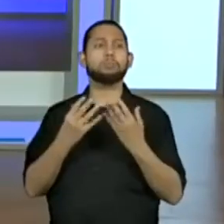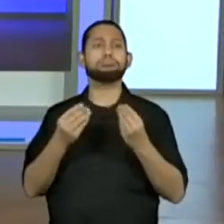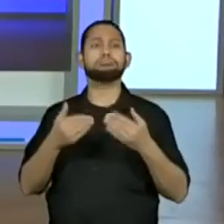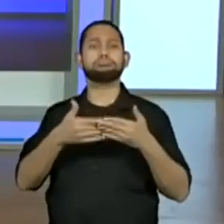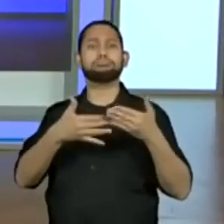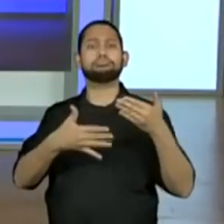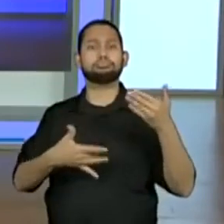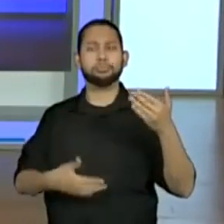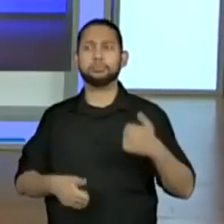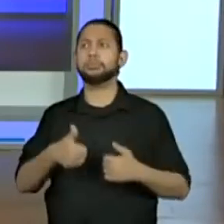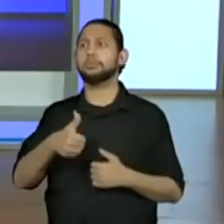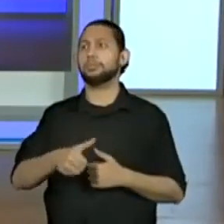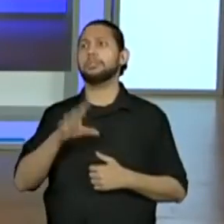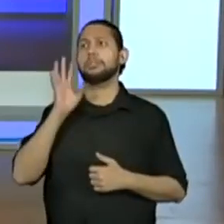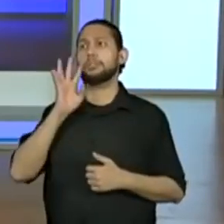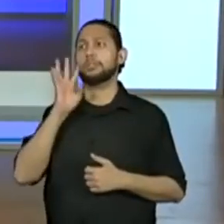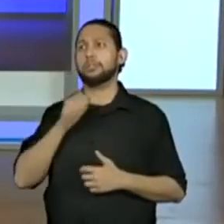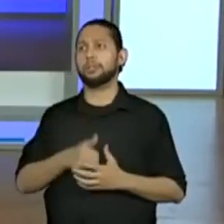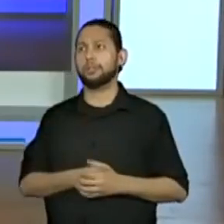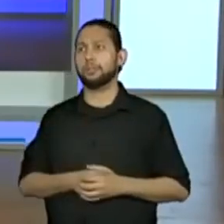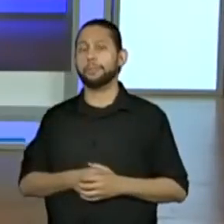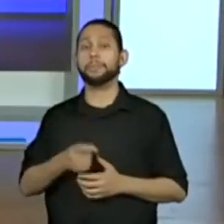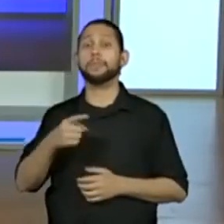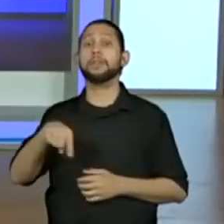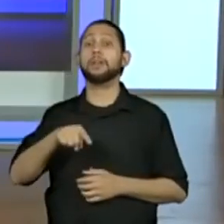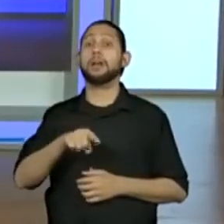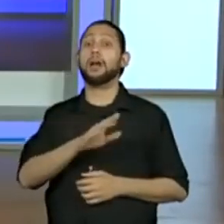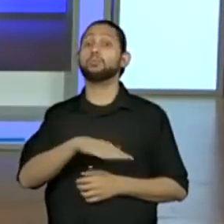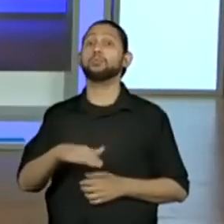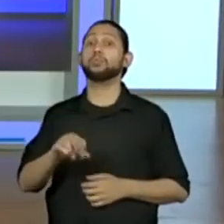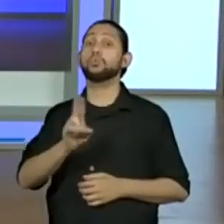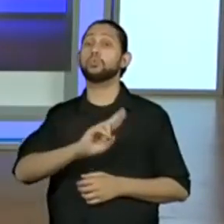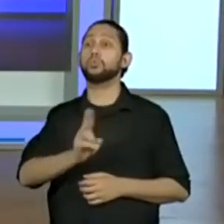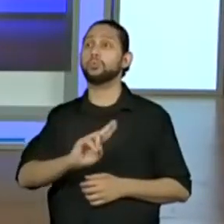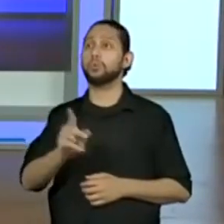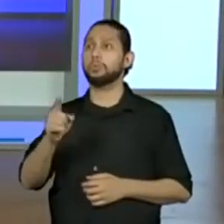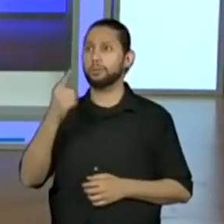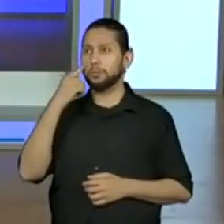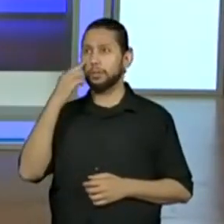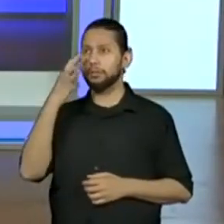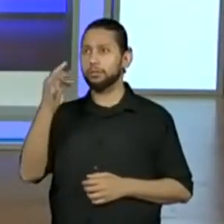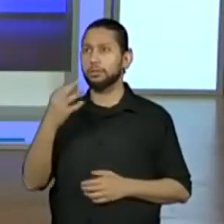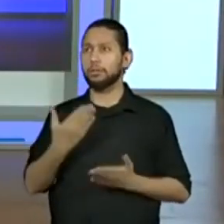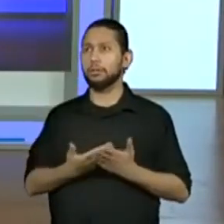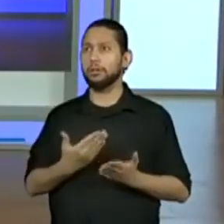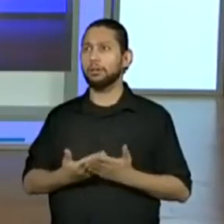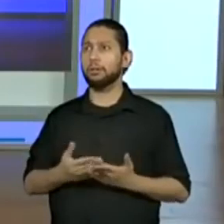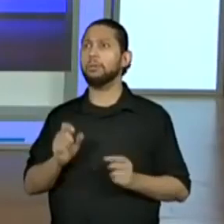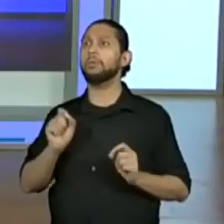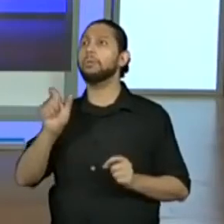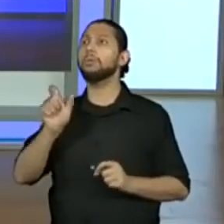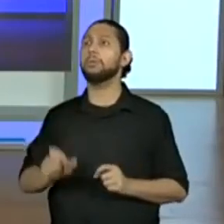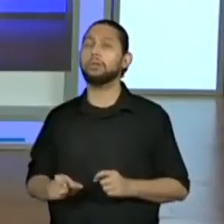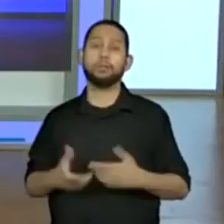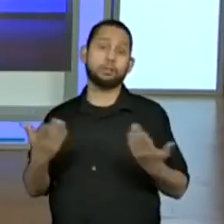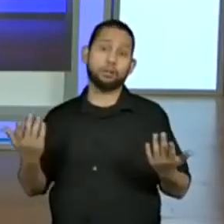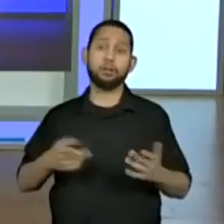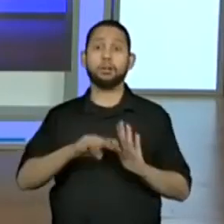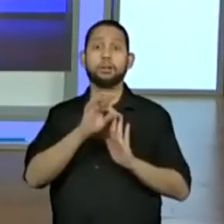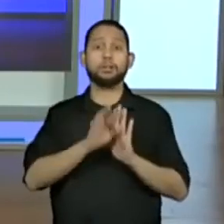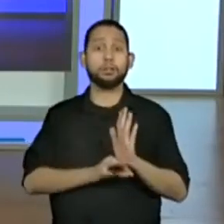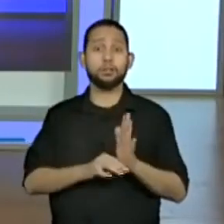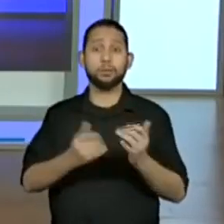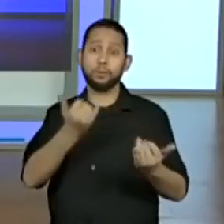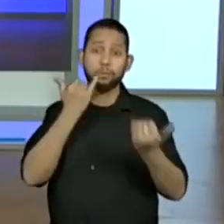legal. E os alunos aí, vão dando o nome dos alunos que estão ligadinhos aí na aula, hein? Porque texto informativo é assim,